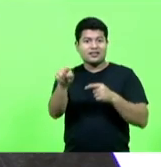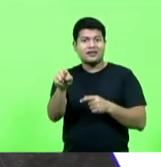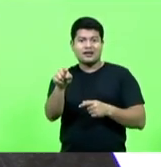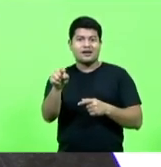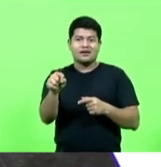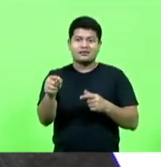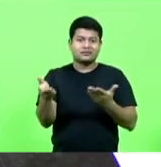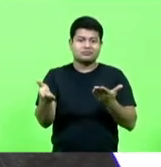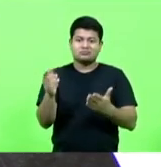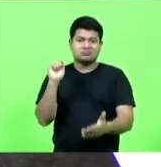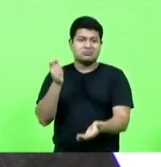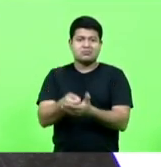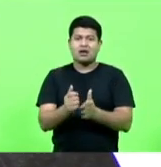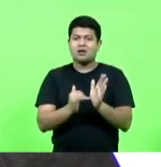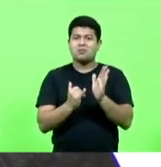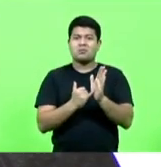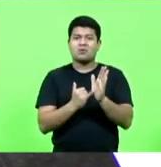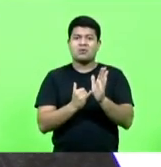esse tempo todo.